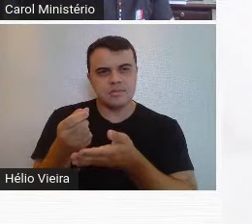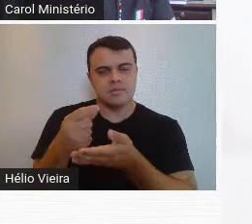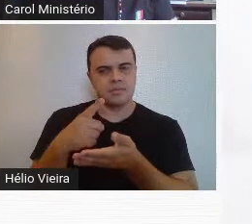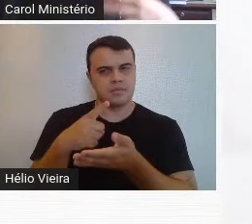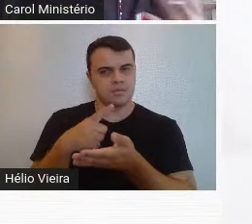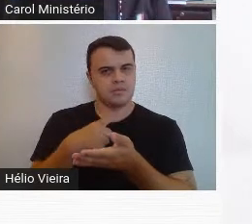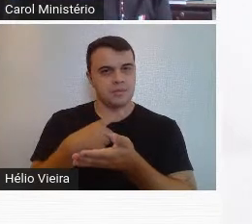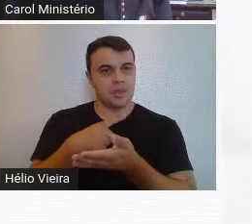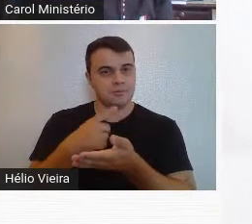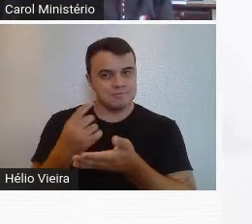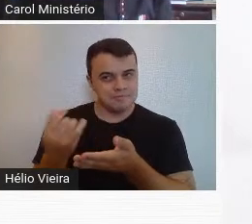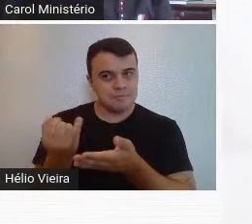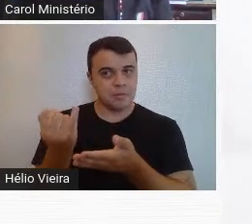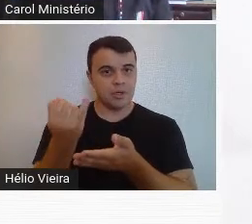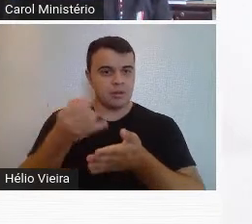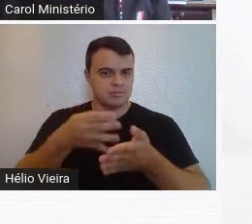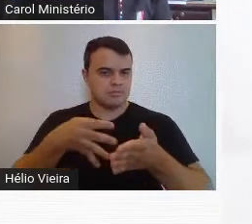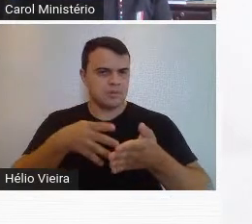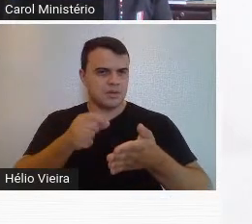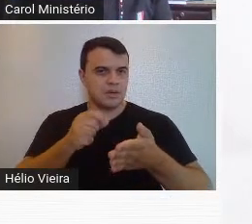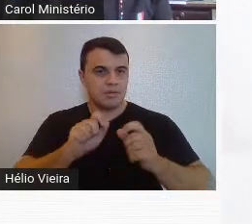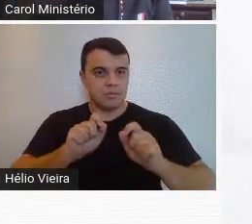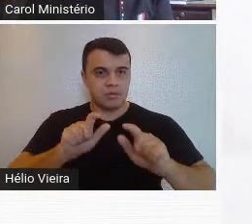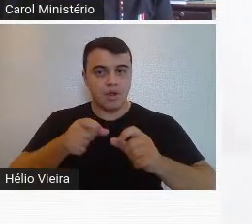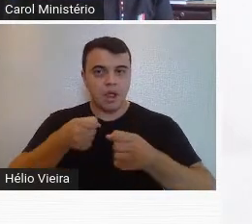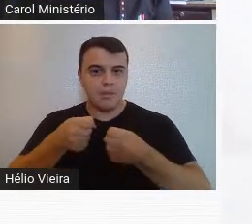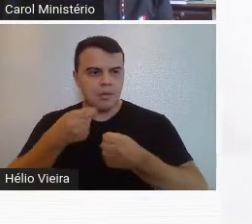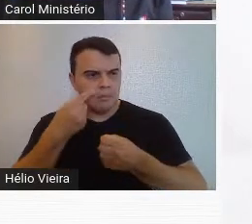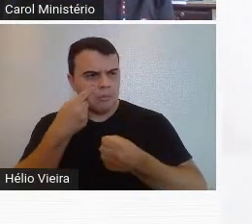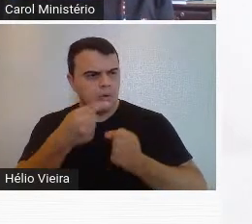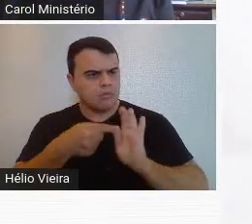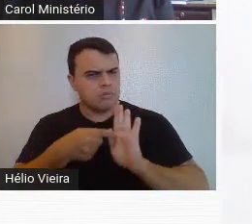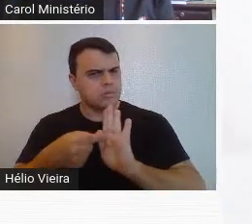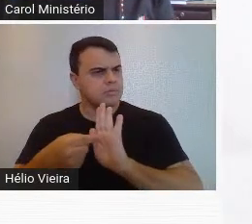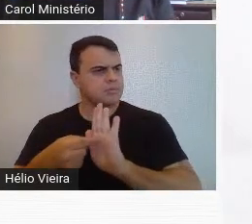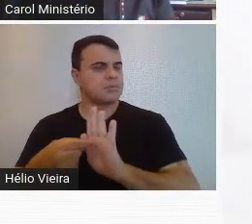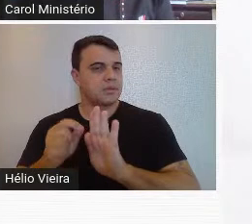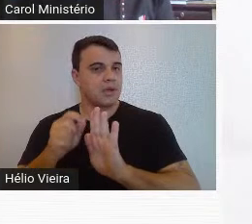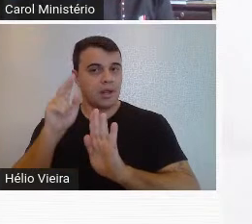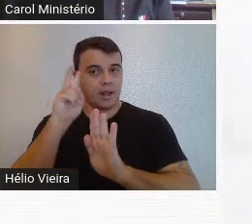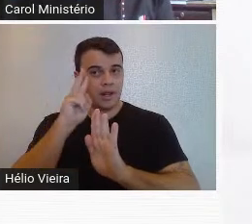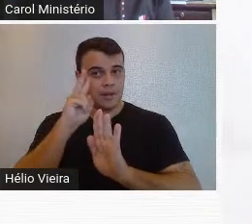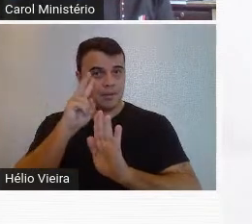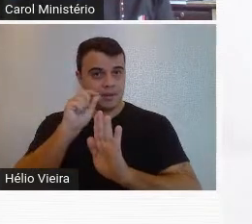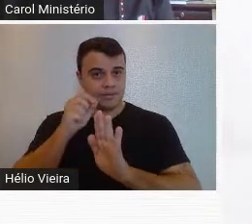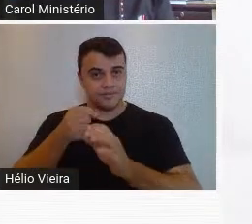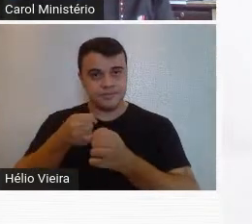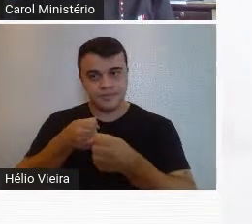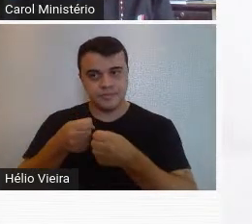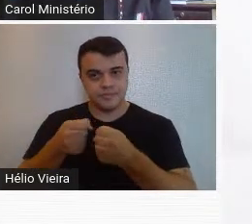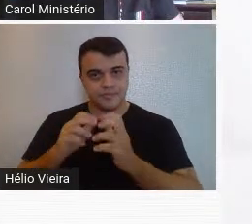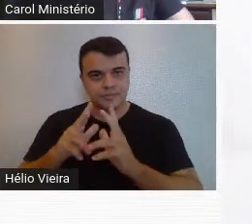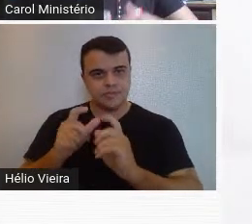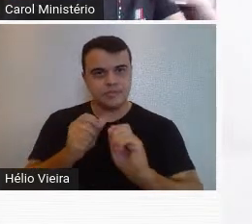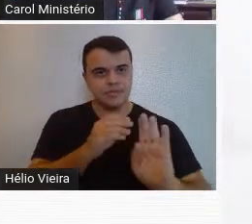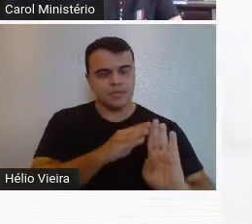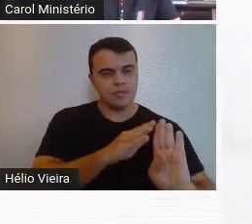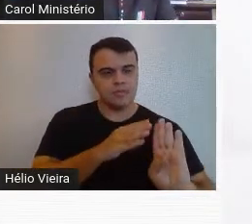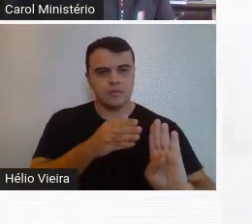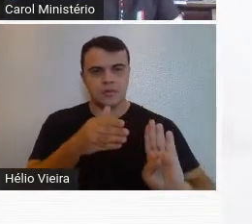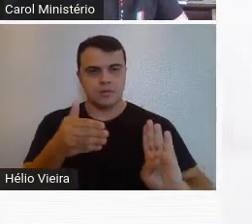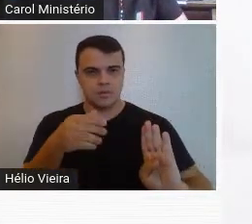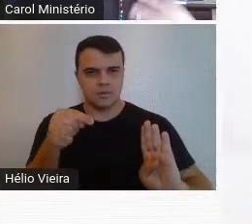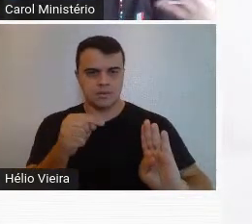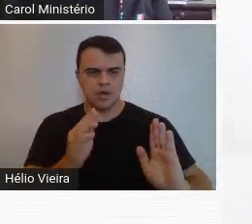e teve uma grande repercussão na imprensa, depois a gente tem que lembrar, a importância da imprensa para todo esse processo, esse